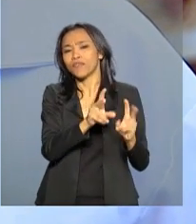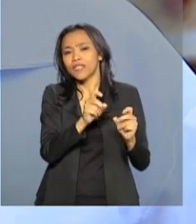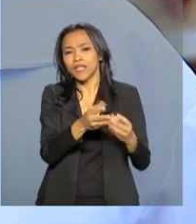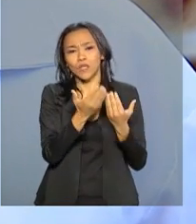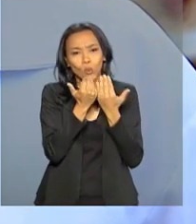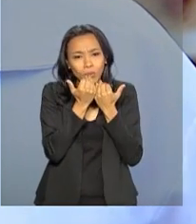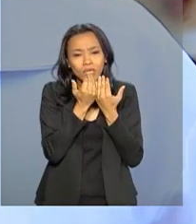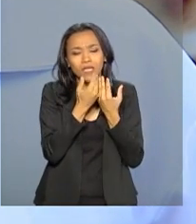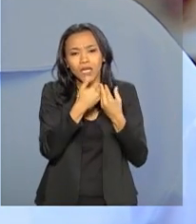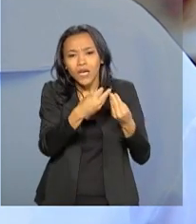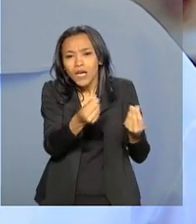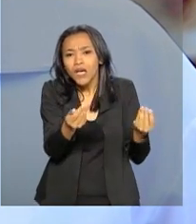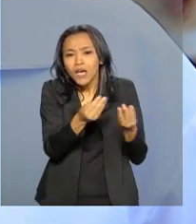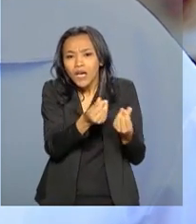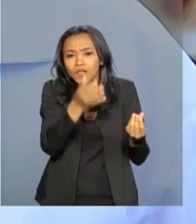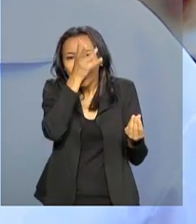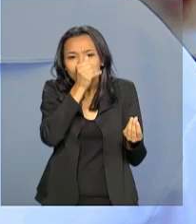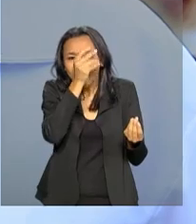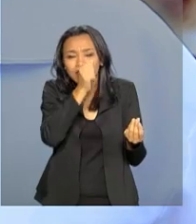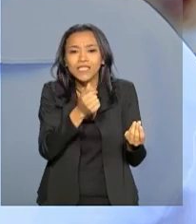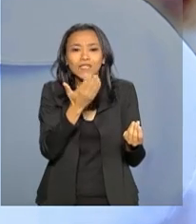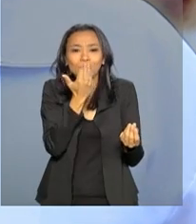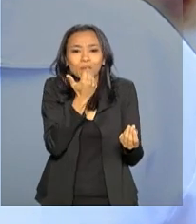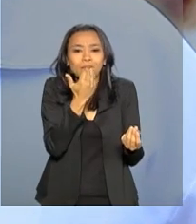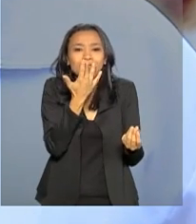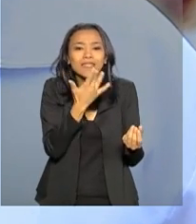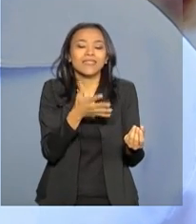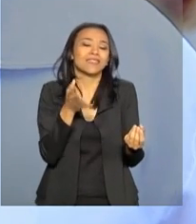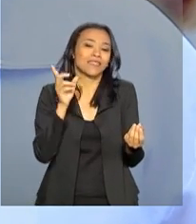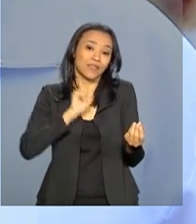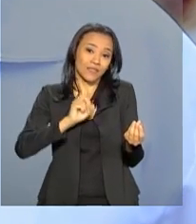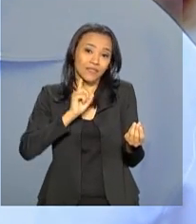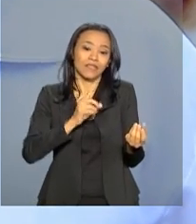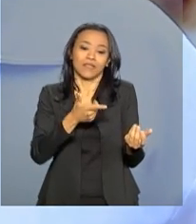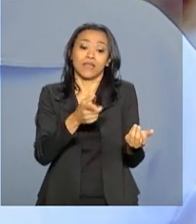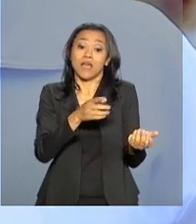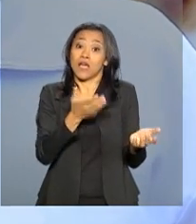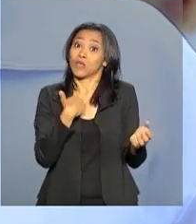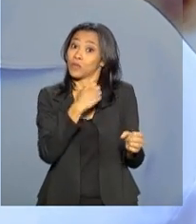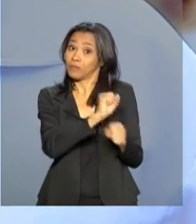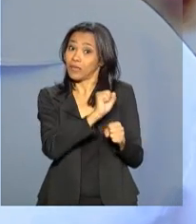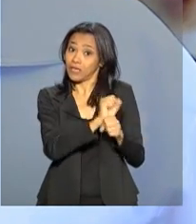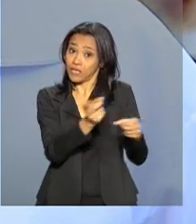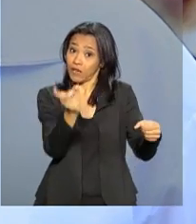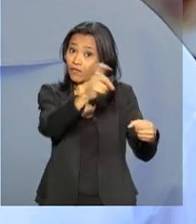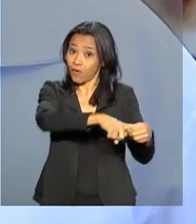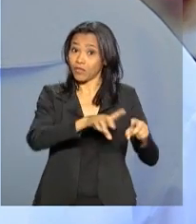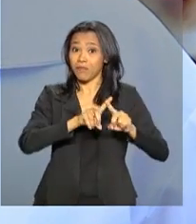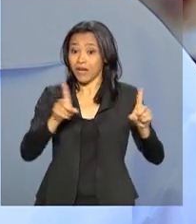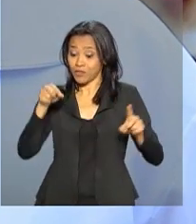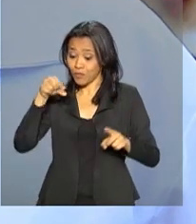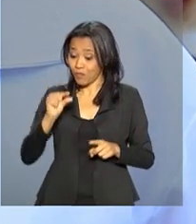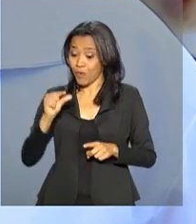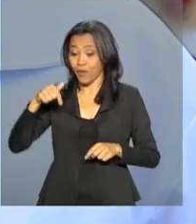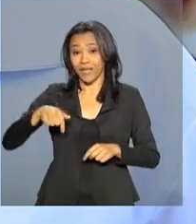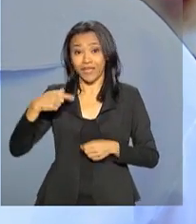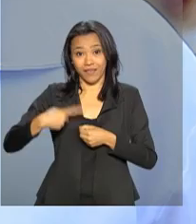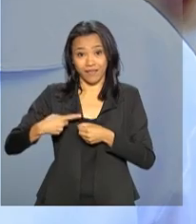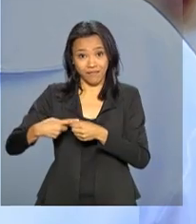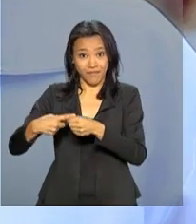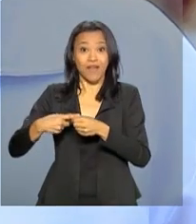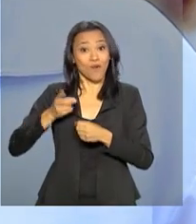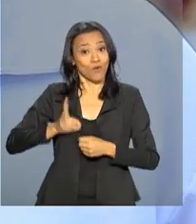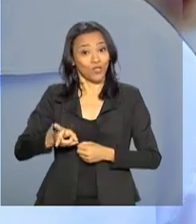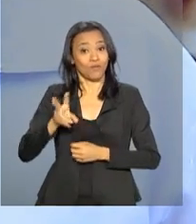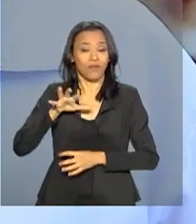mineira, né, do franguinho. Então estou no aguardo do retorno, mas também um pouco em Mariana também, a feira continuar em